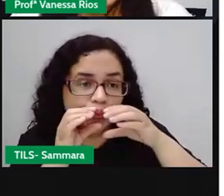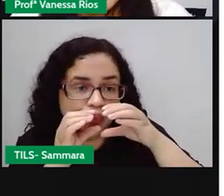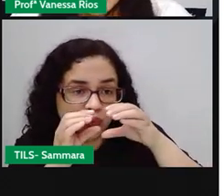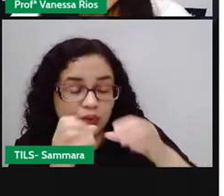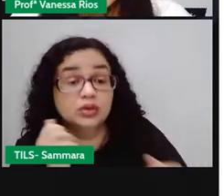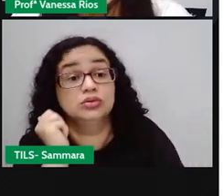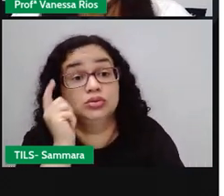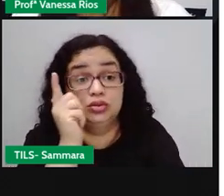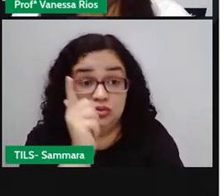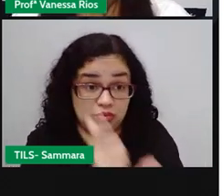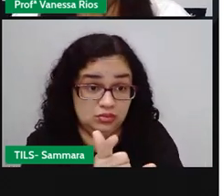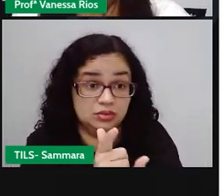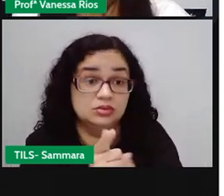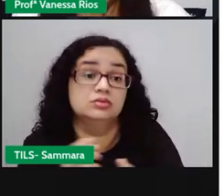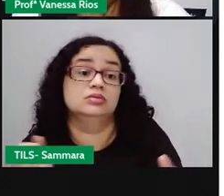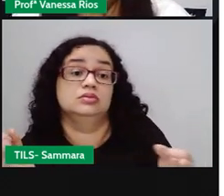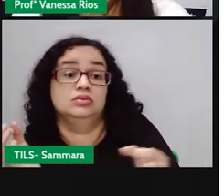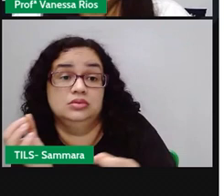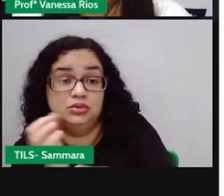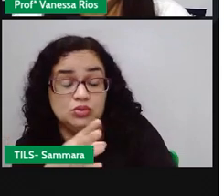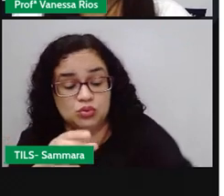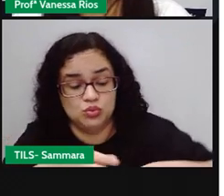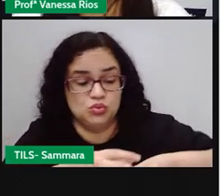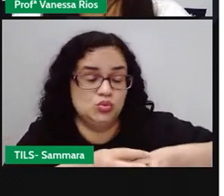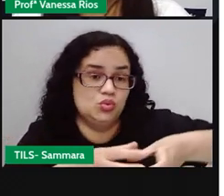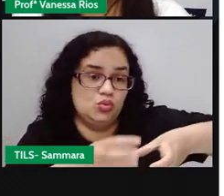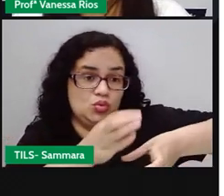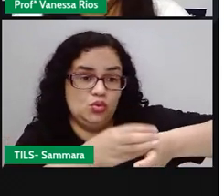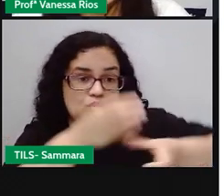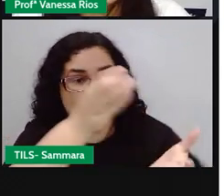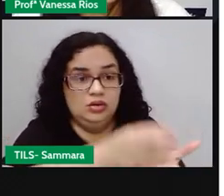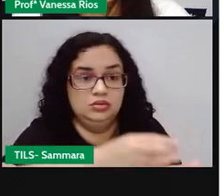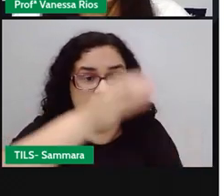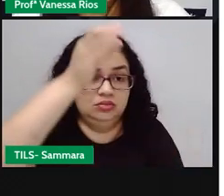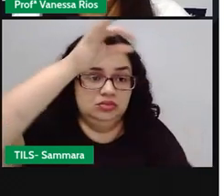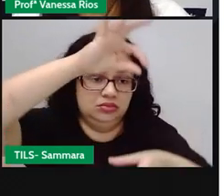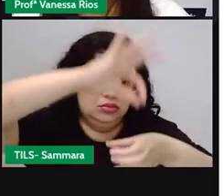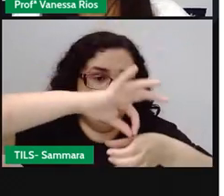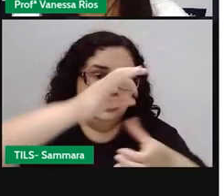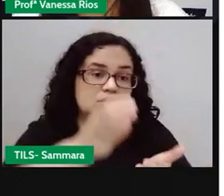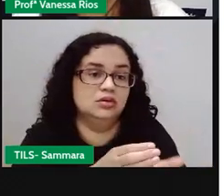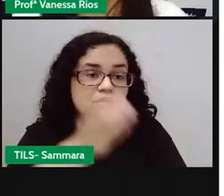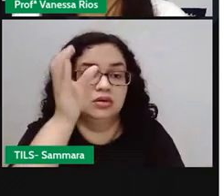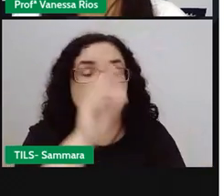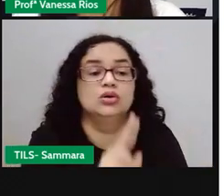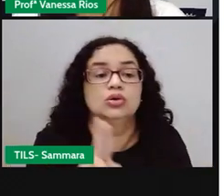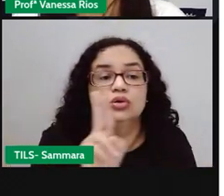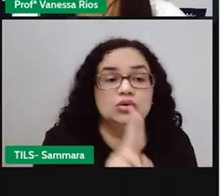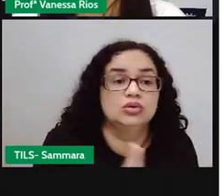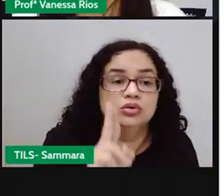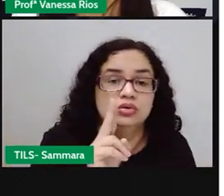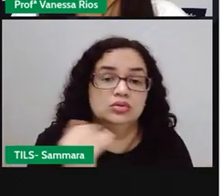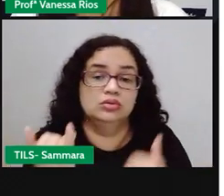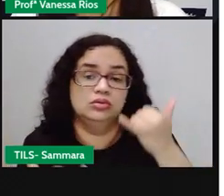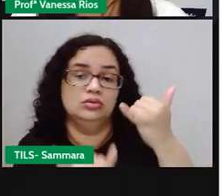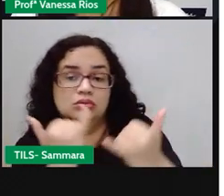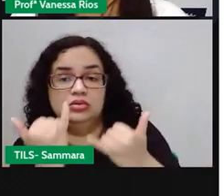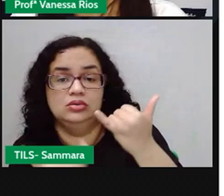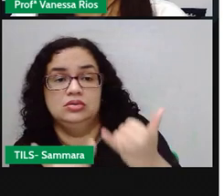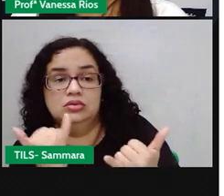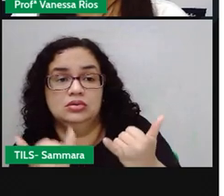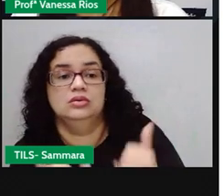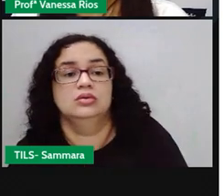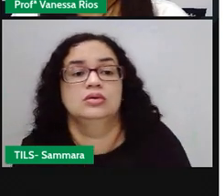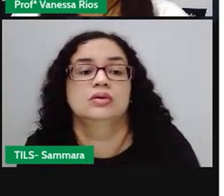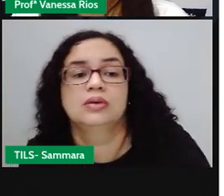a gente compra pronta, né? Uns copinhos. Já tem, já, como as crianças estão usando aí na imagem. Que já